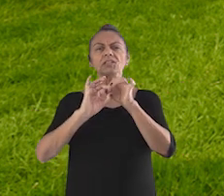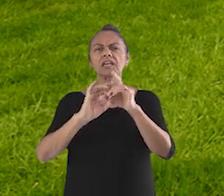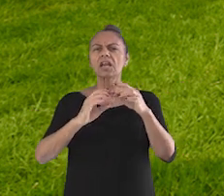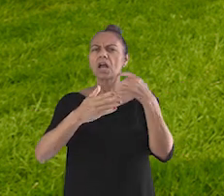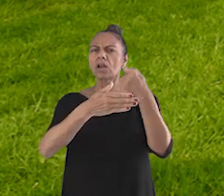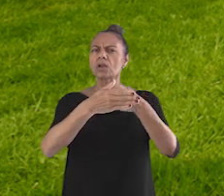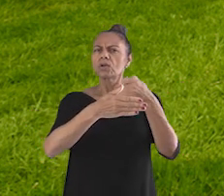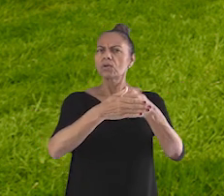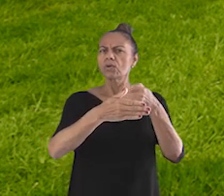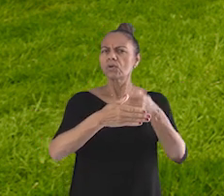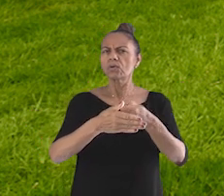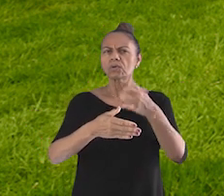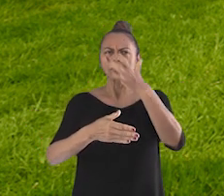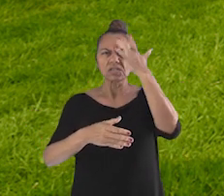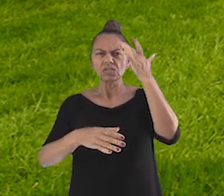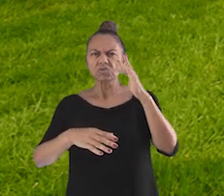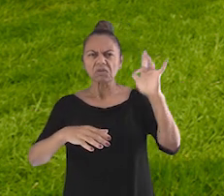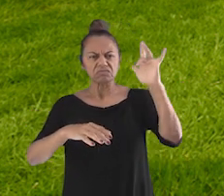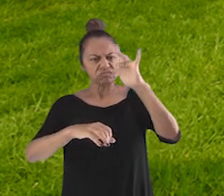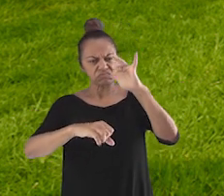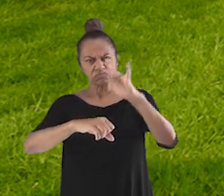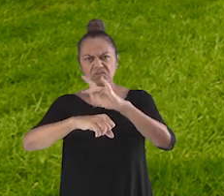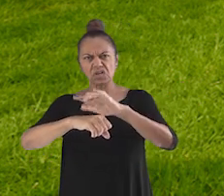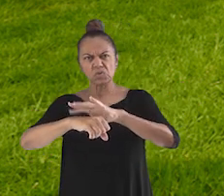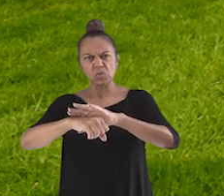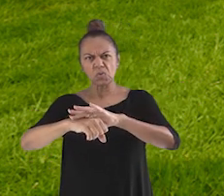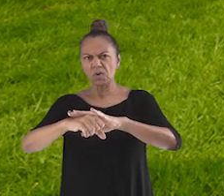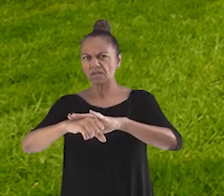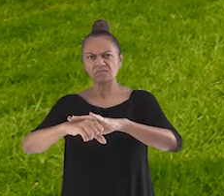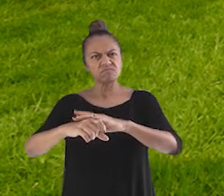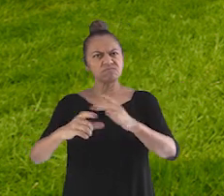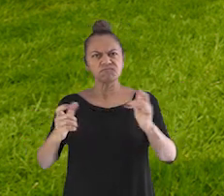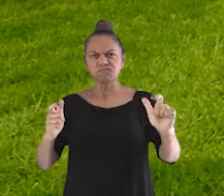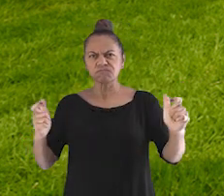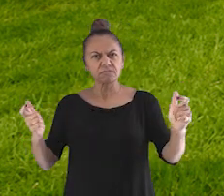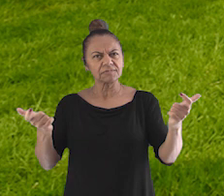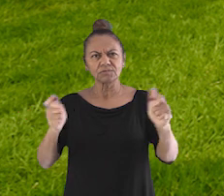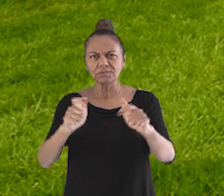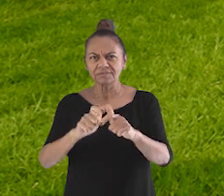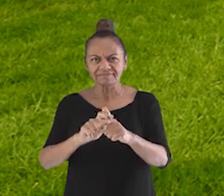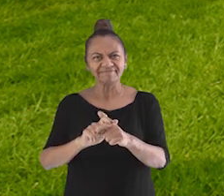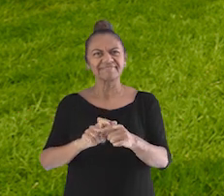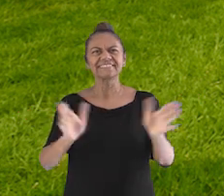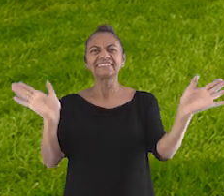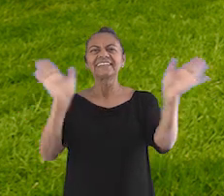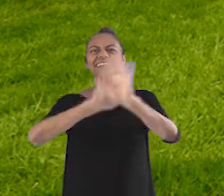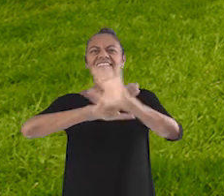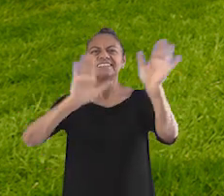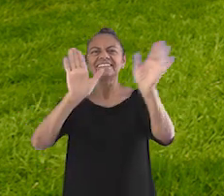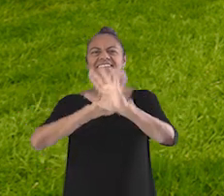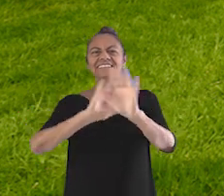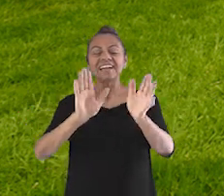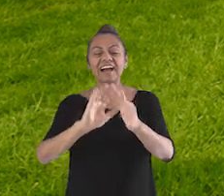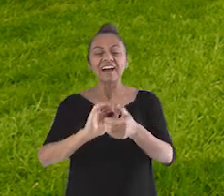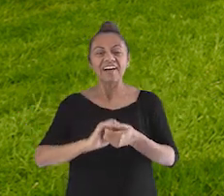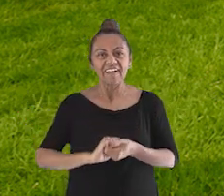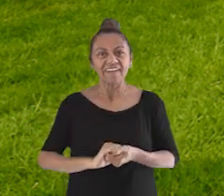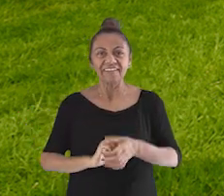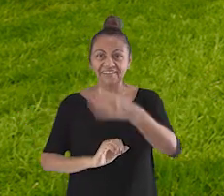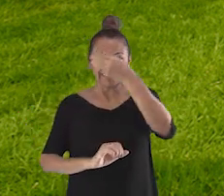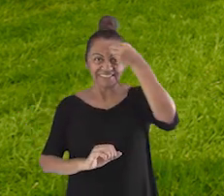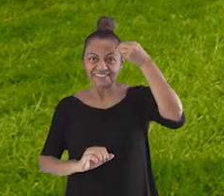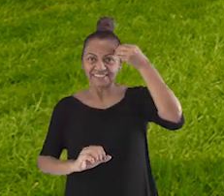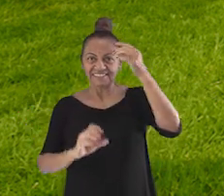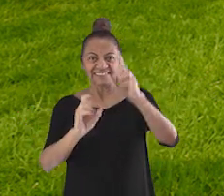para que menos pessoas fiquem doentes por causa do mosquito Aedes aegypti. Tchau pessoal, se cuidem e não se esqueçam